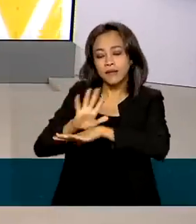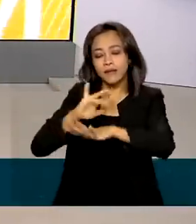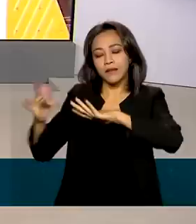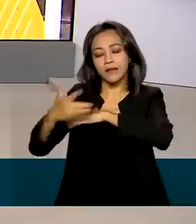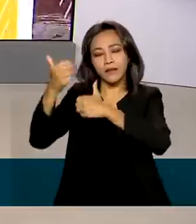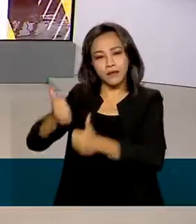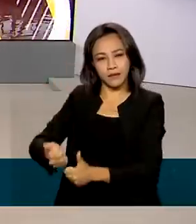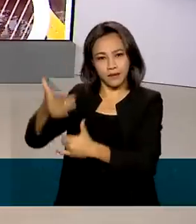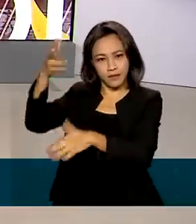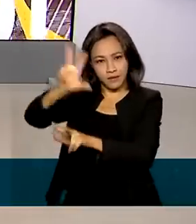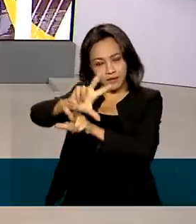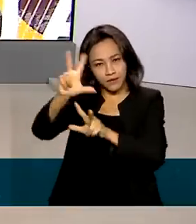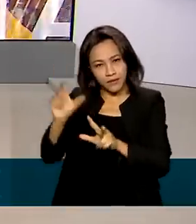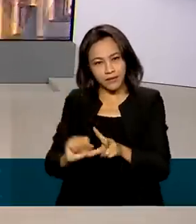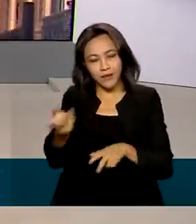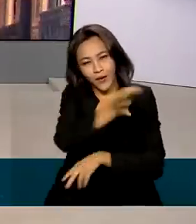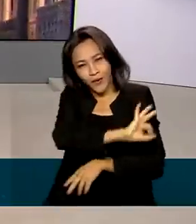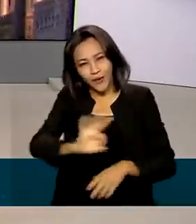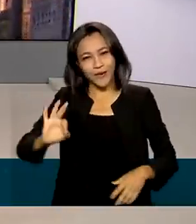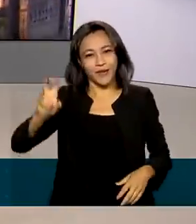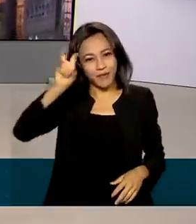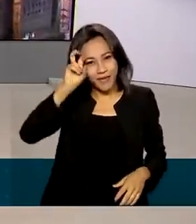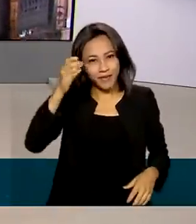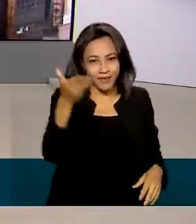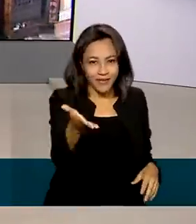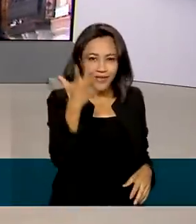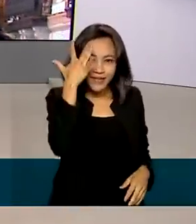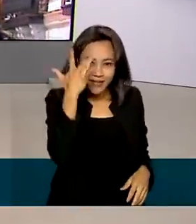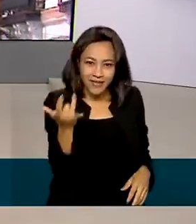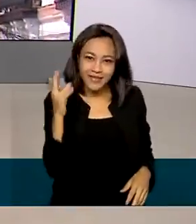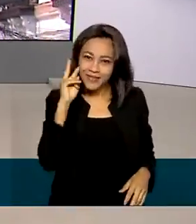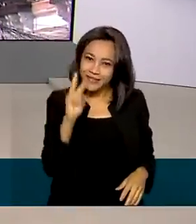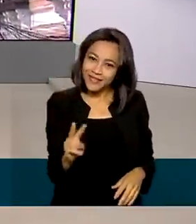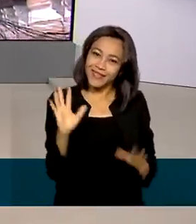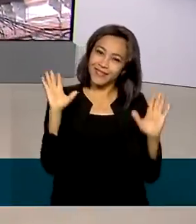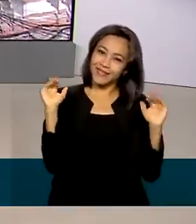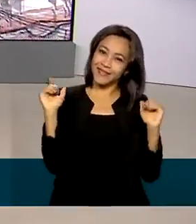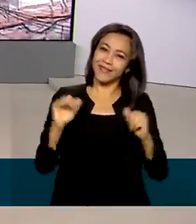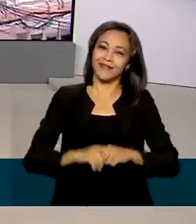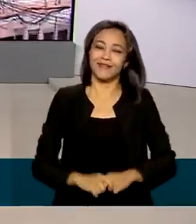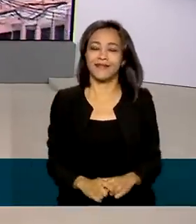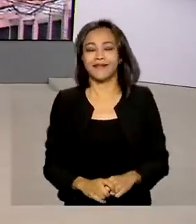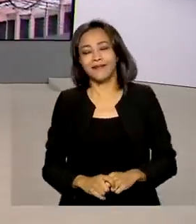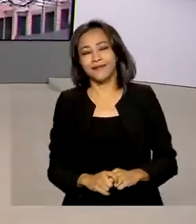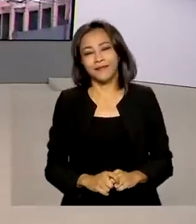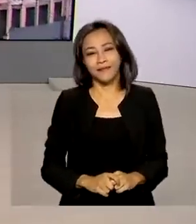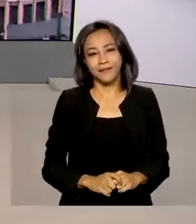sociais da TV Brasil. Uma ótima quinta-feira para você. Nos vemos amanhã. Até lá. Tchau, tchau.